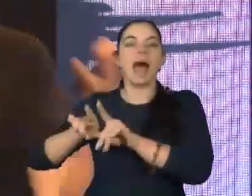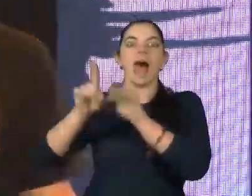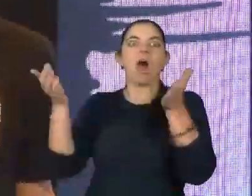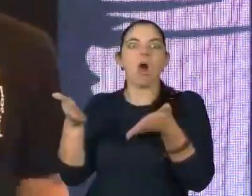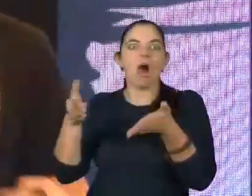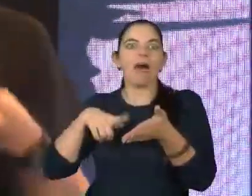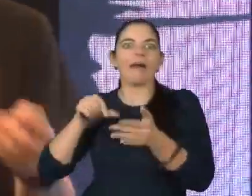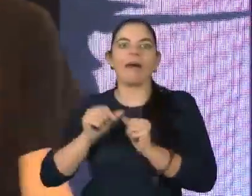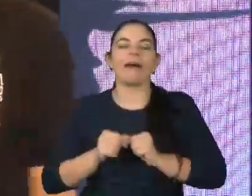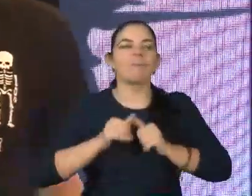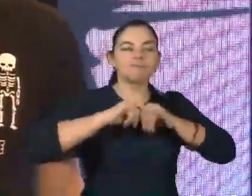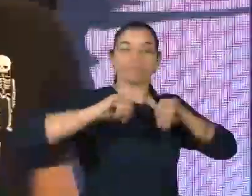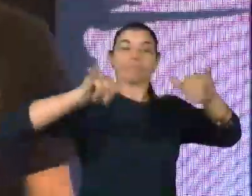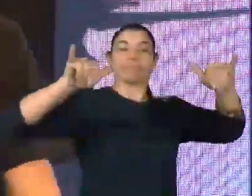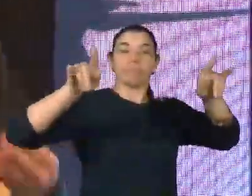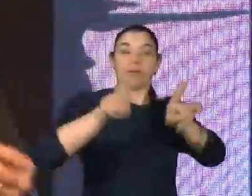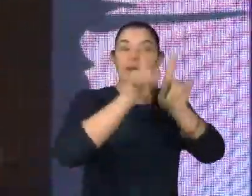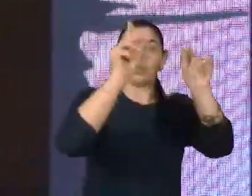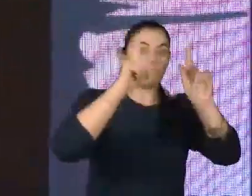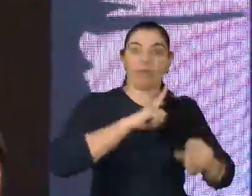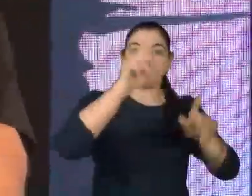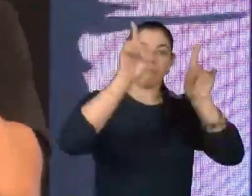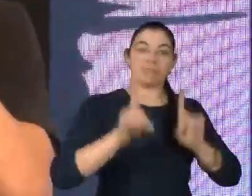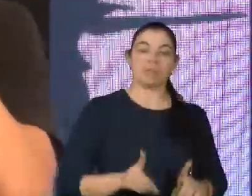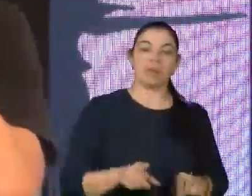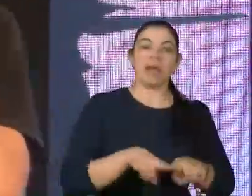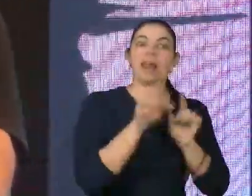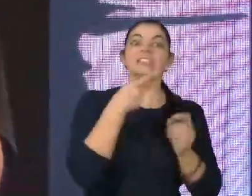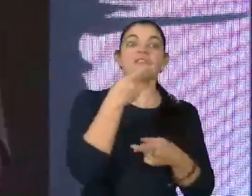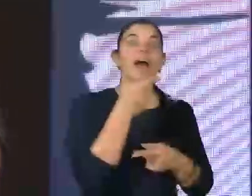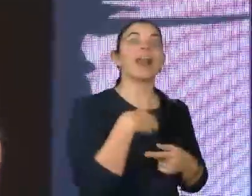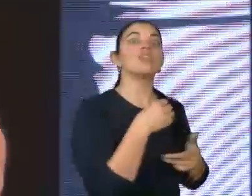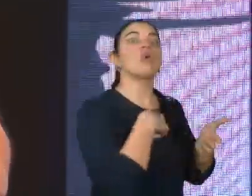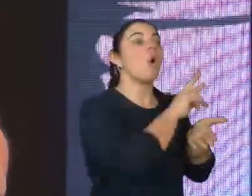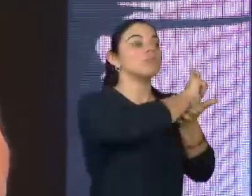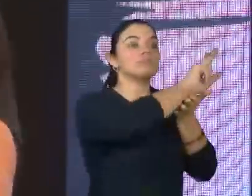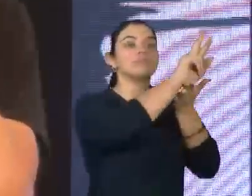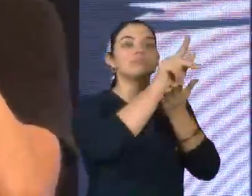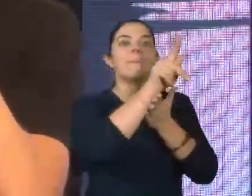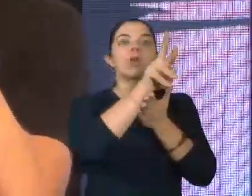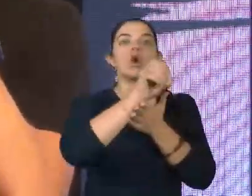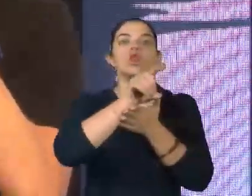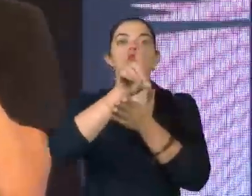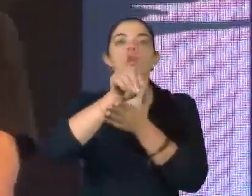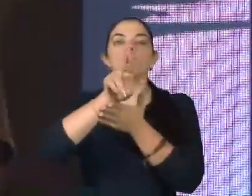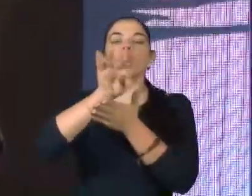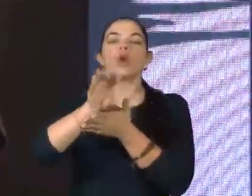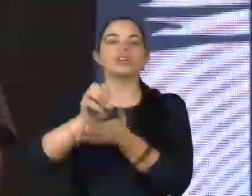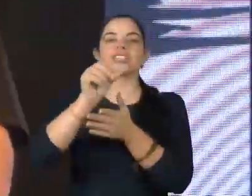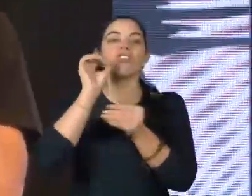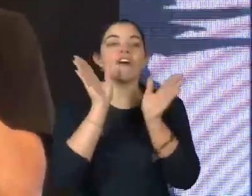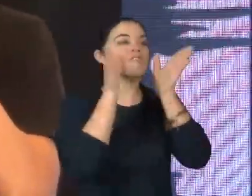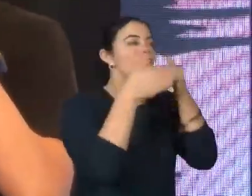maioria das propagandas de pessoas sem deficiência, elas estão falando dos diferenciais dos produtos. E ninguém está